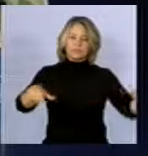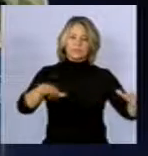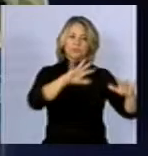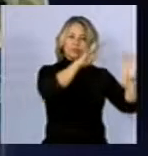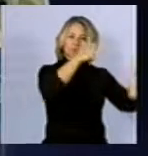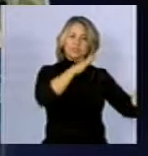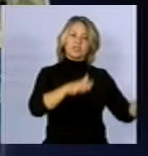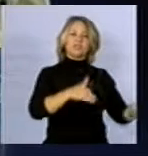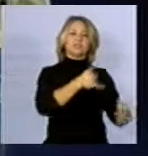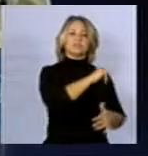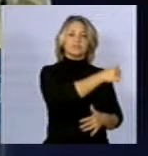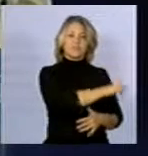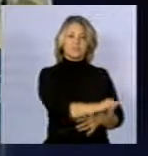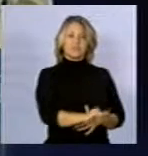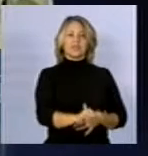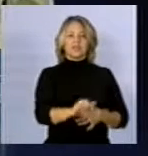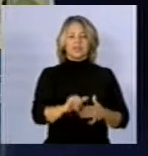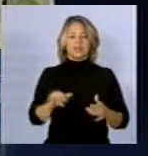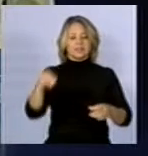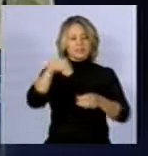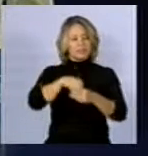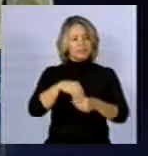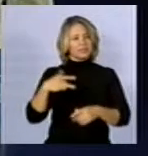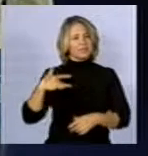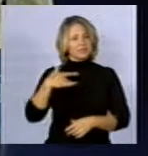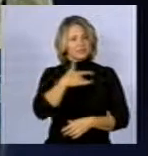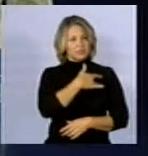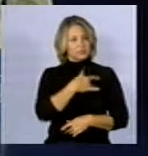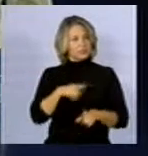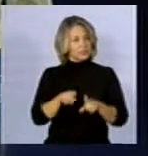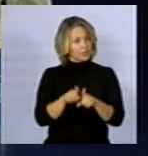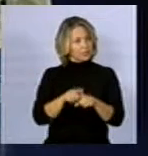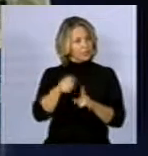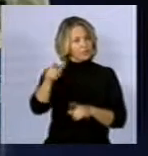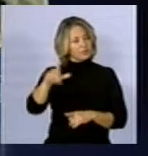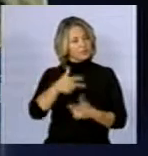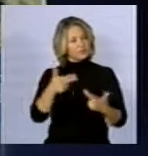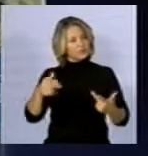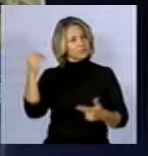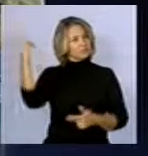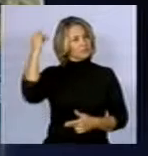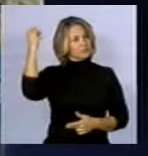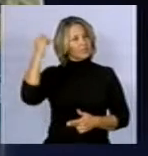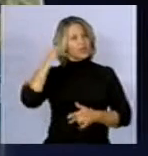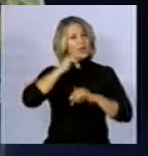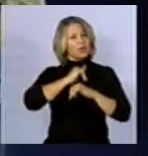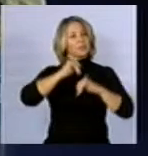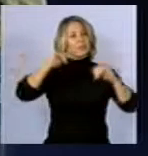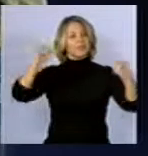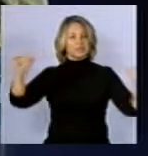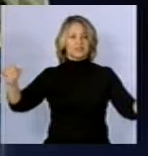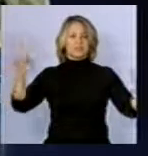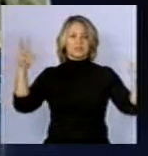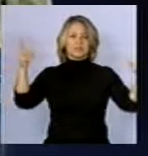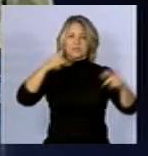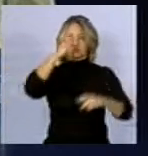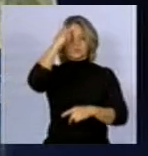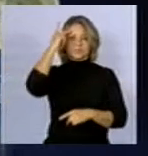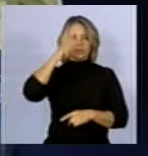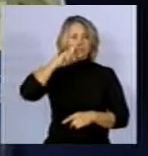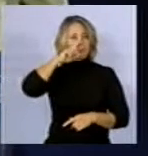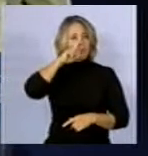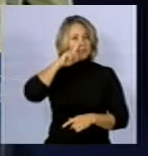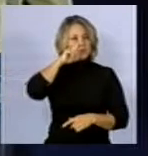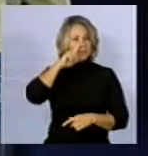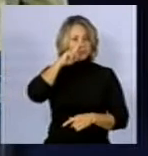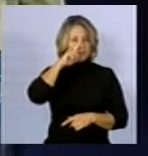rotina que vai embasar o setor saúde. E outra coisa muito importante é a comunicação de risco à saúde para a comunidade, porque existe uma